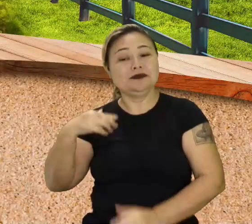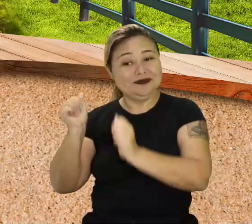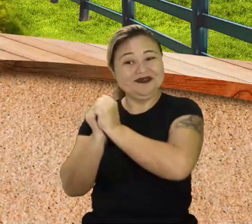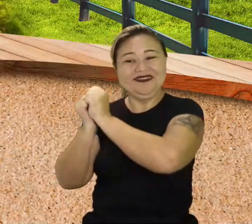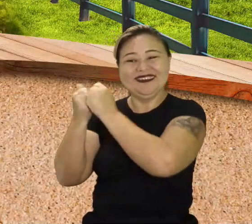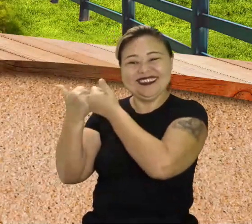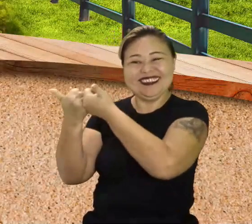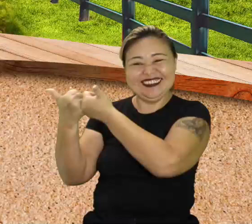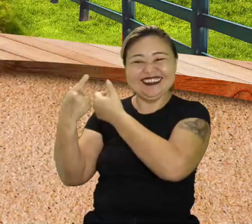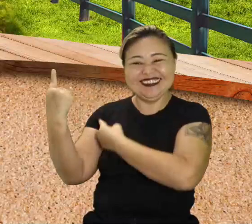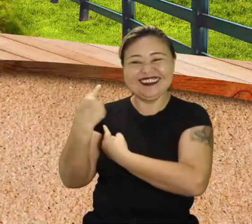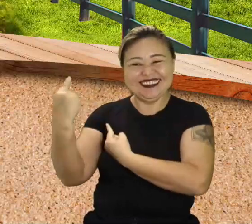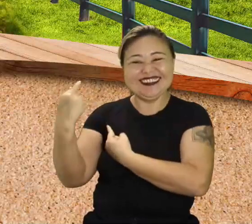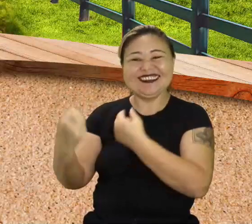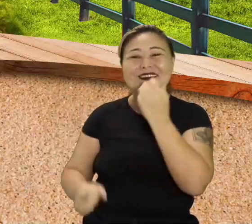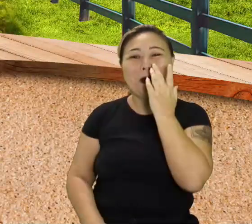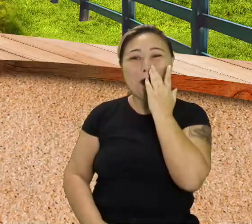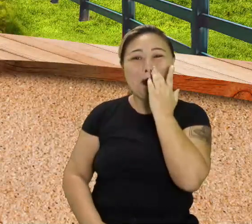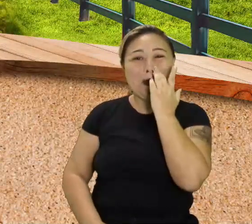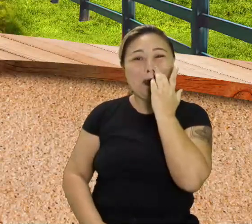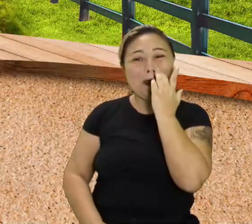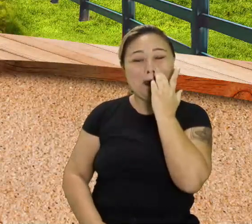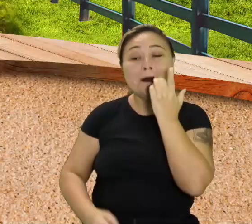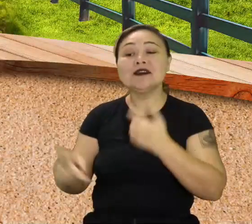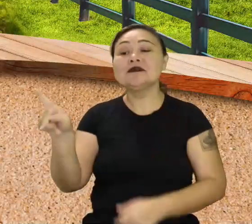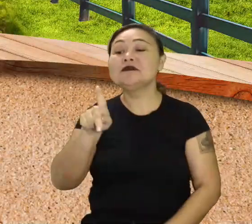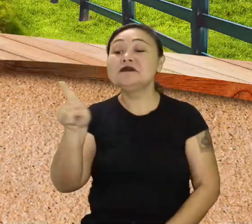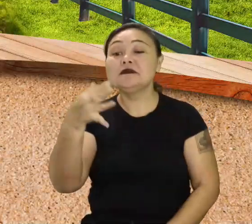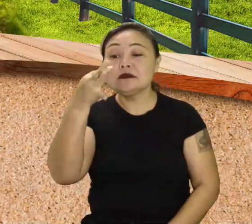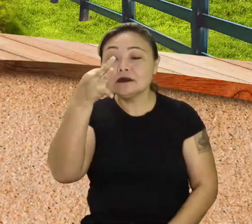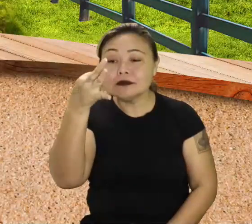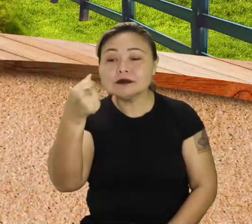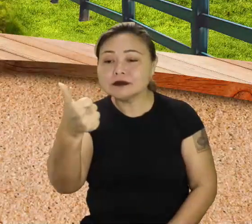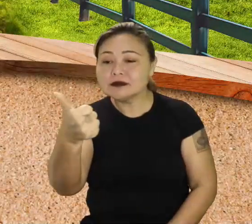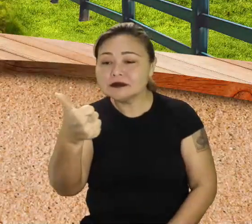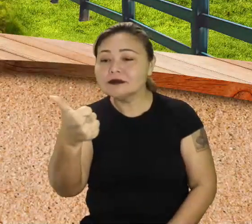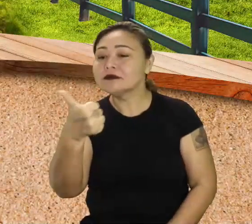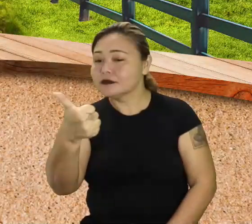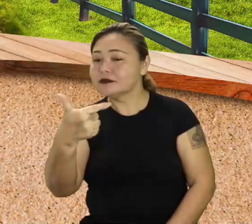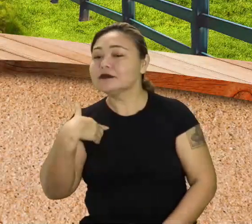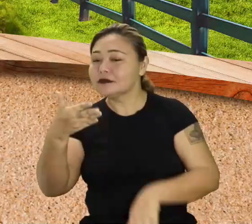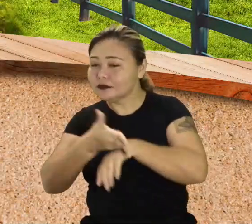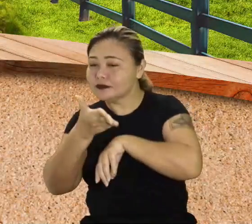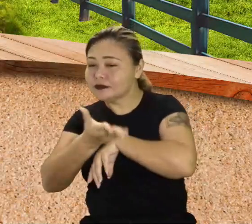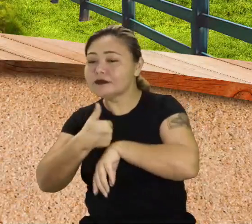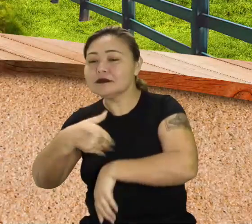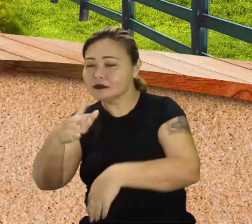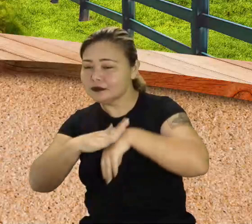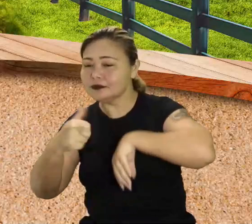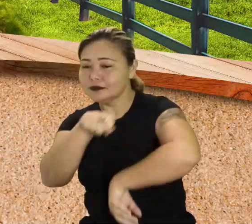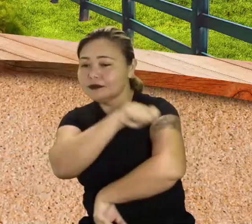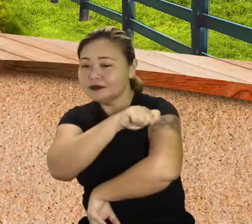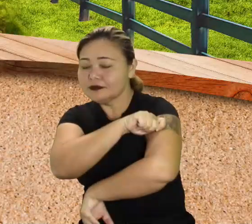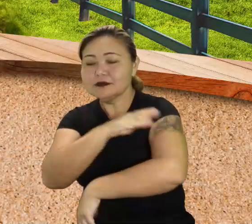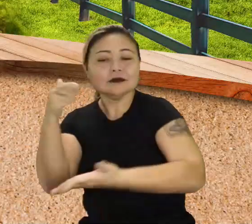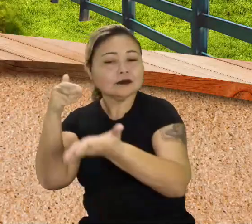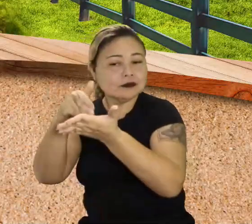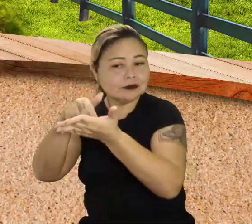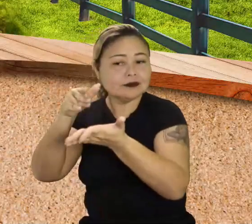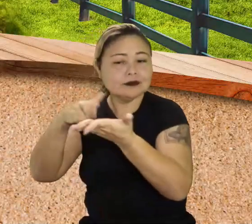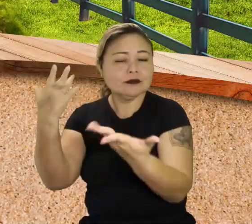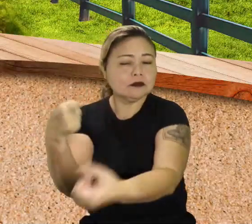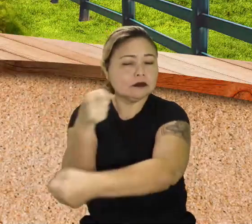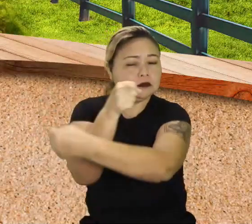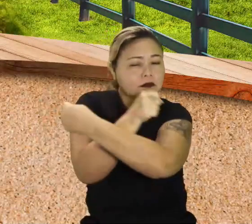gosto de estar com você. Professor presidencial, valeu pela participação, meus queridos estudantes. Até a próxima,